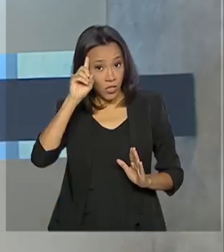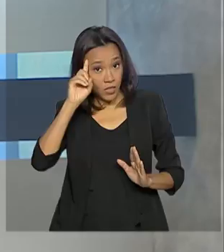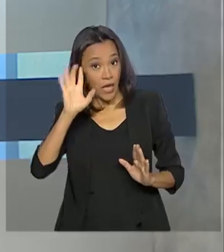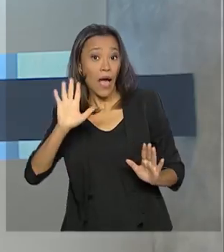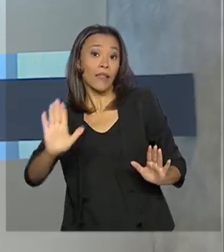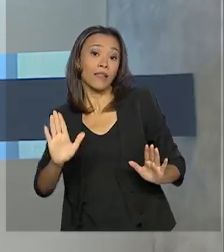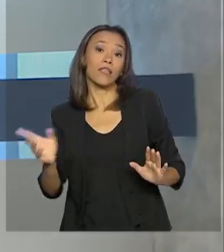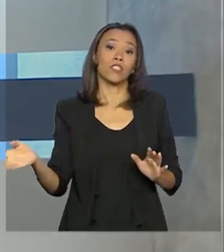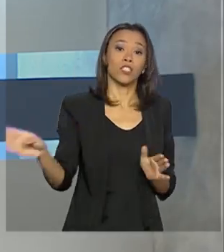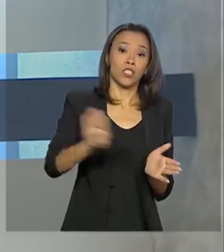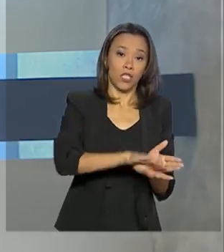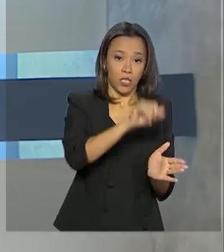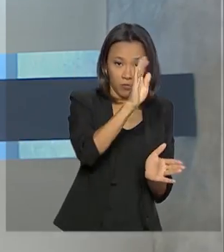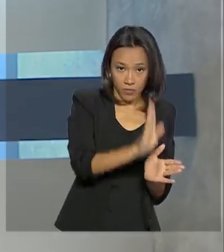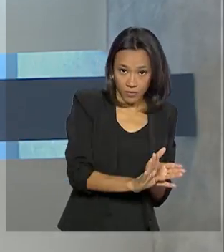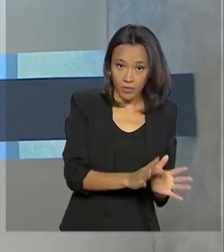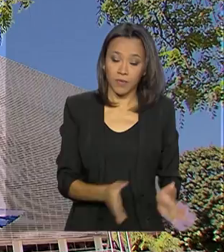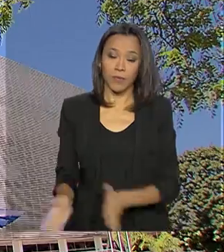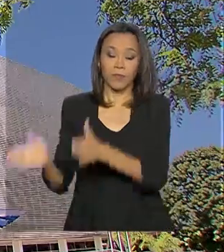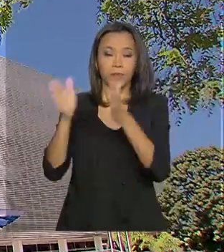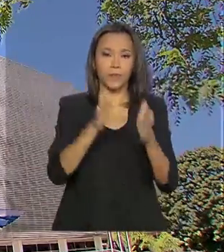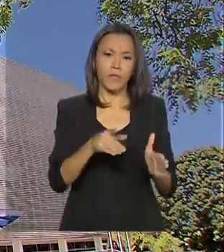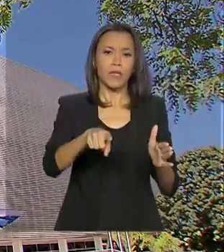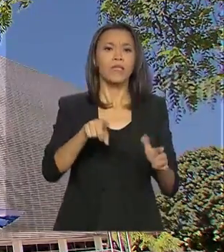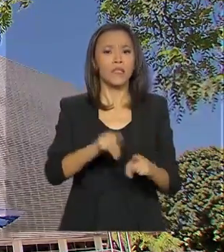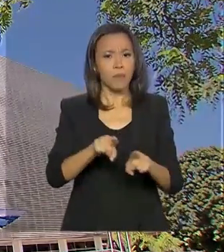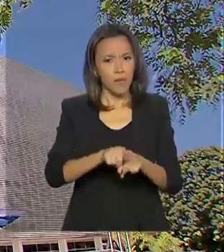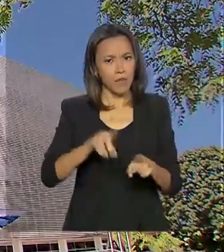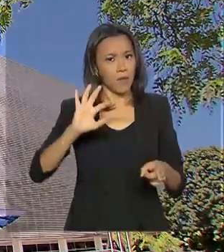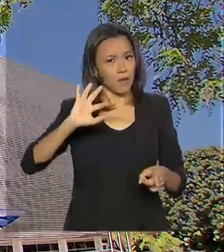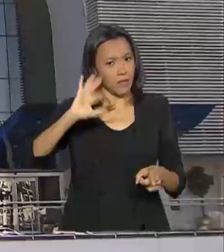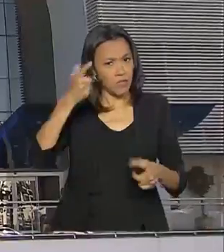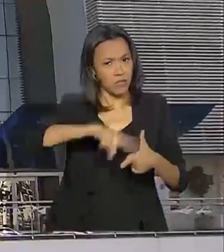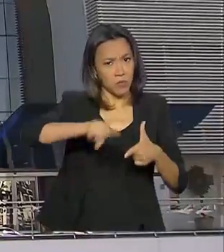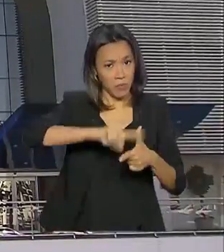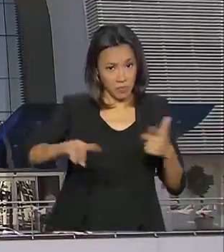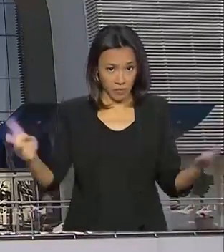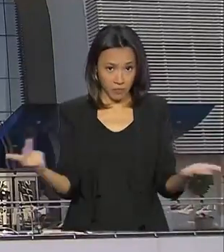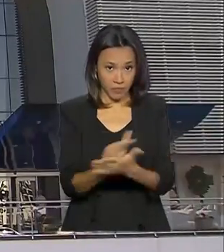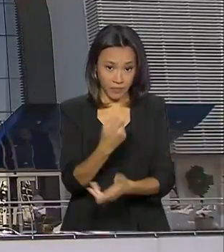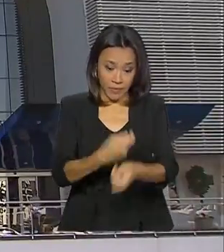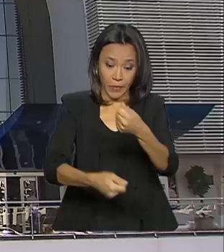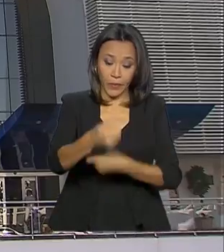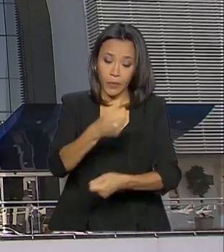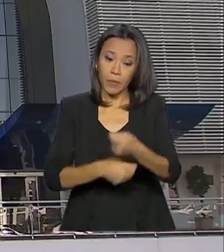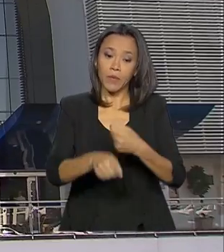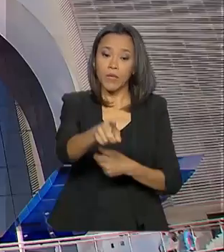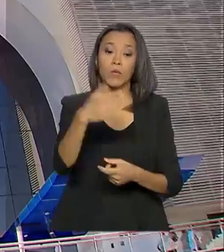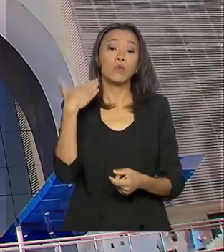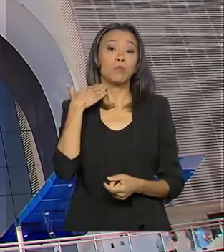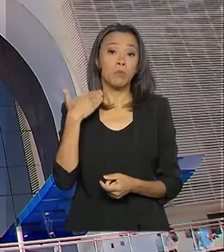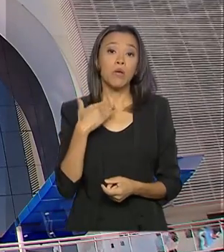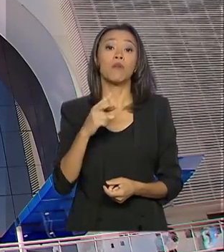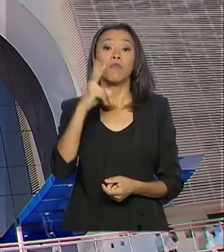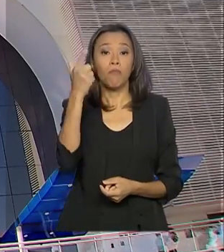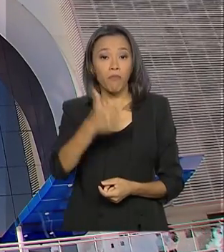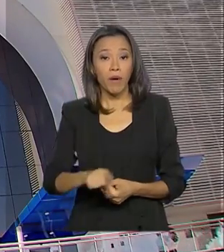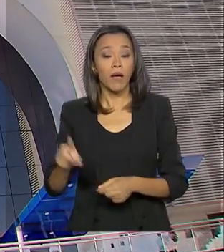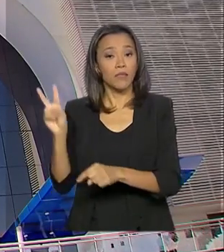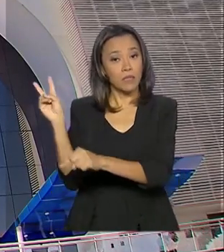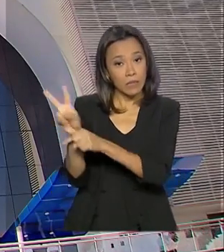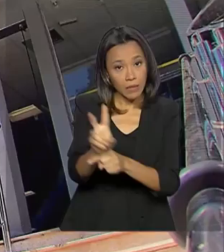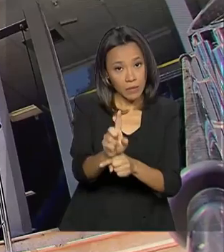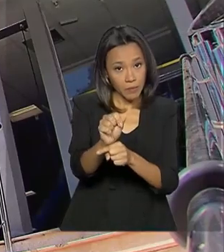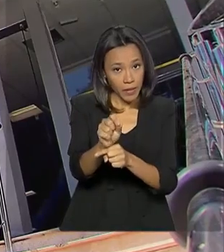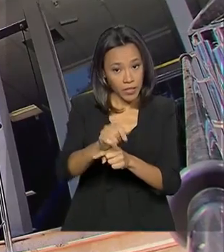país. E para enfrentar os impactos do coronavírus na economia, bancos públicos vão abrir novas linhas e crédito para o